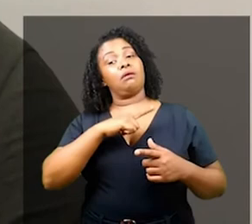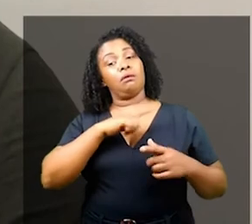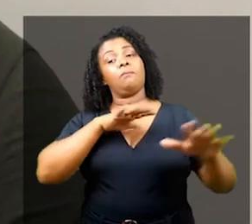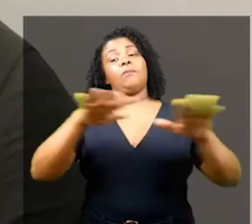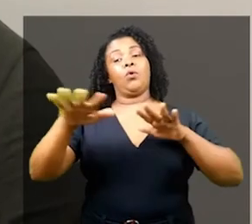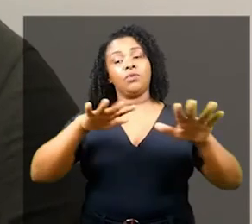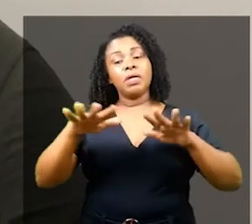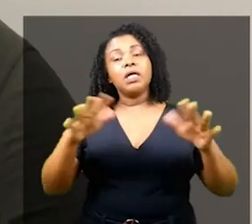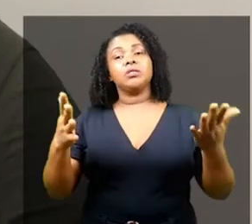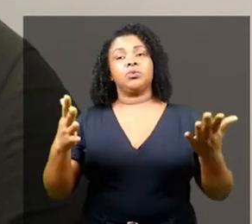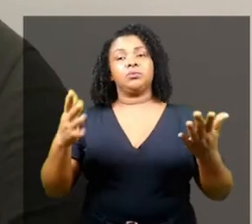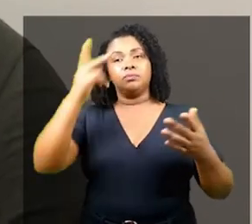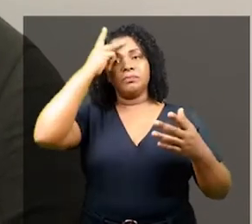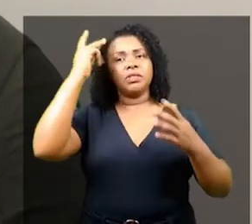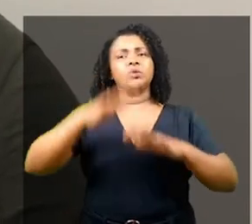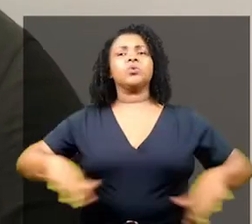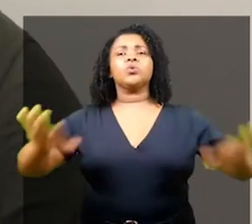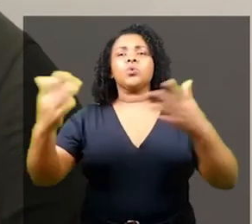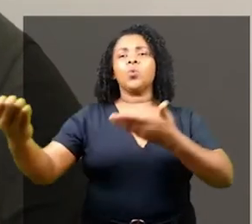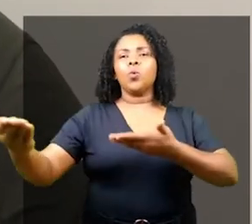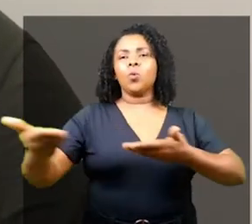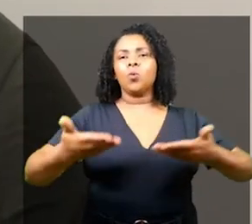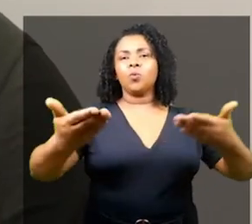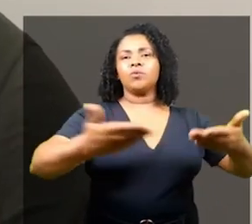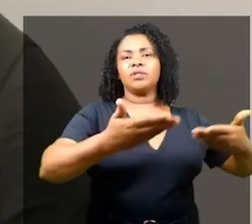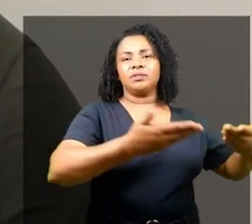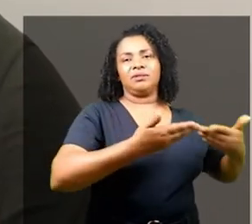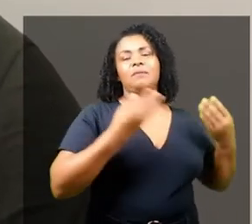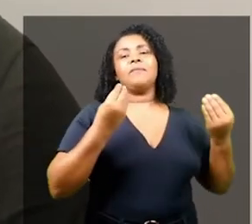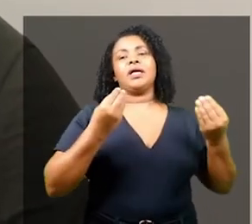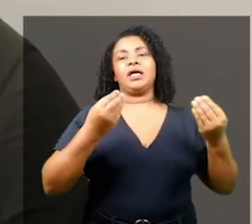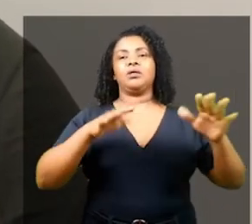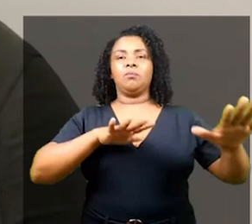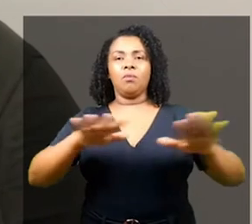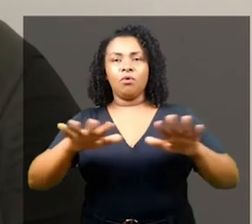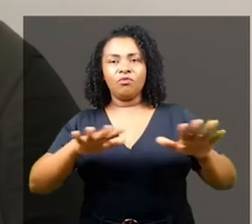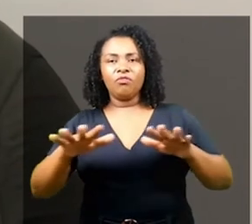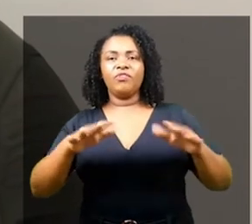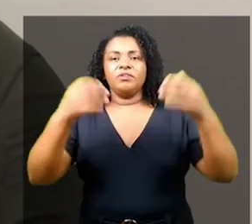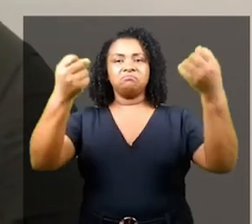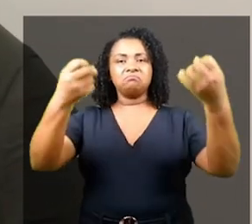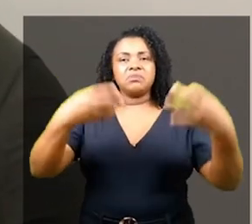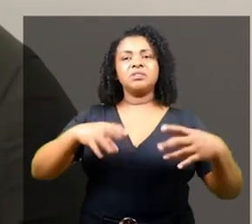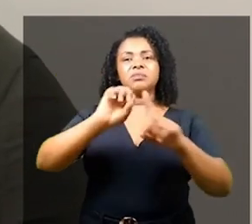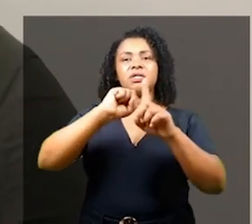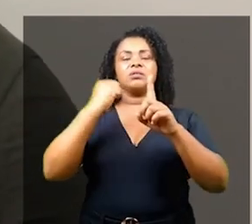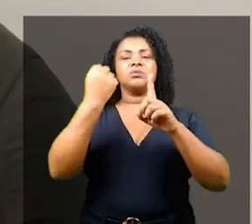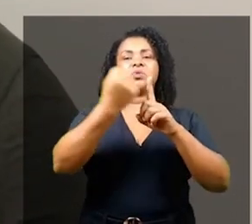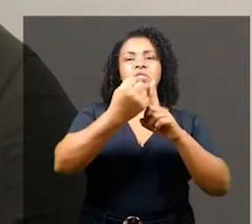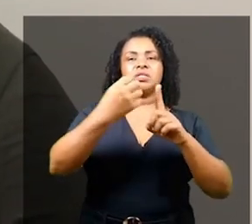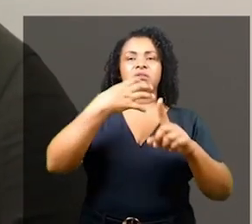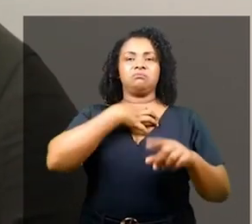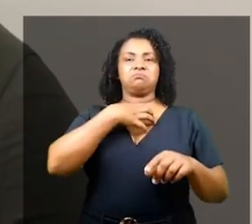em movimento. E todas as pessoas são convidadas para se mover e para questionar sua história e seus mecanismos